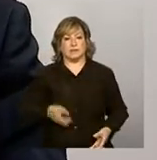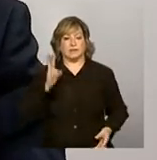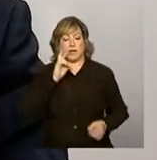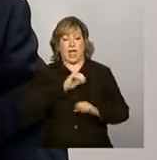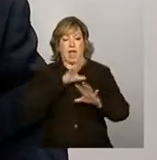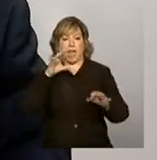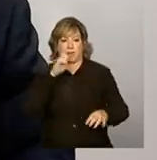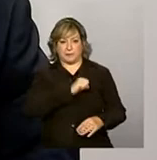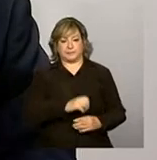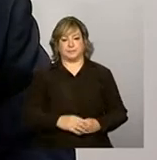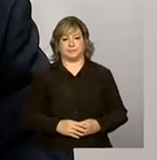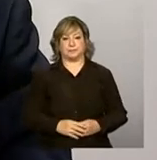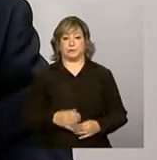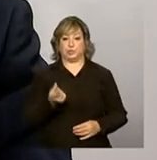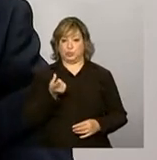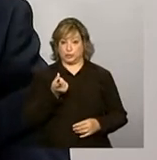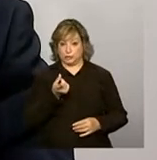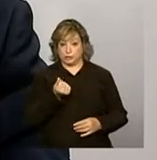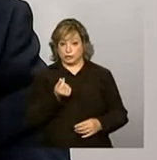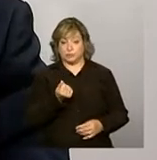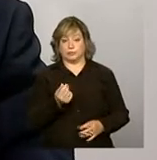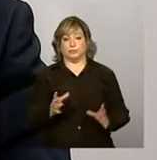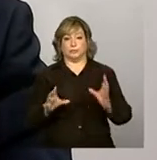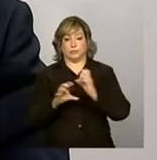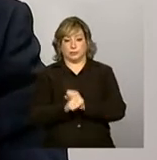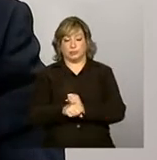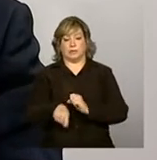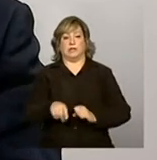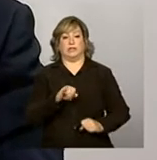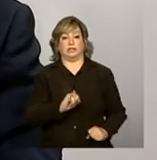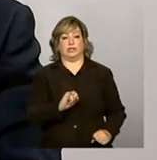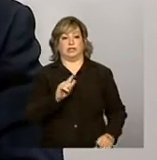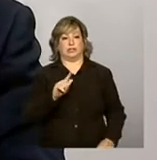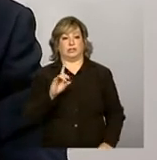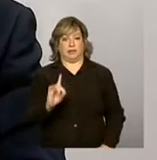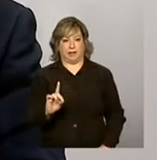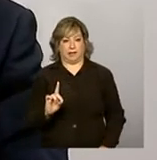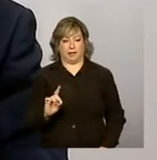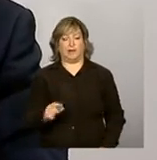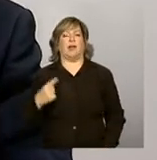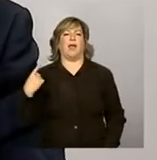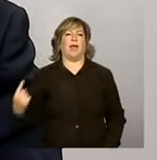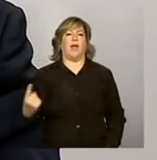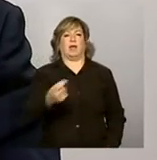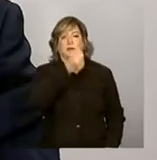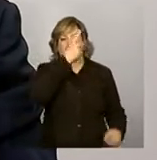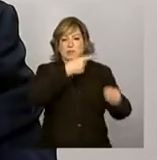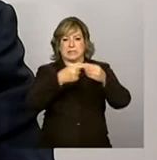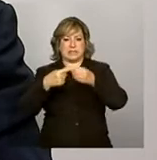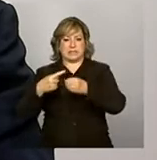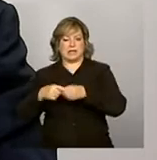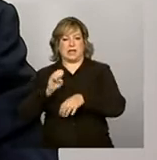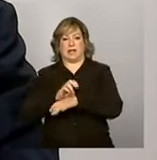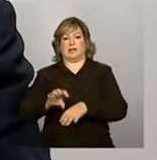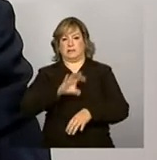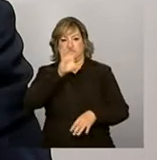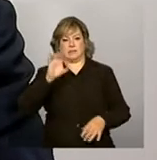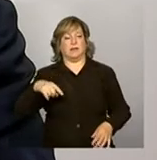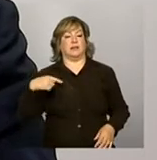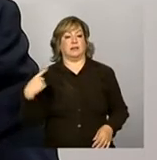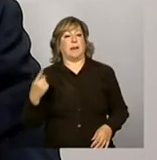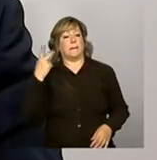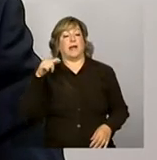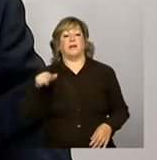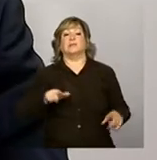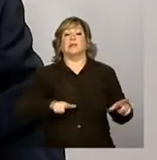rápida. Os recursos advindos do IGD, auferidos por cada município e estado, eles são para a gestão do